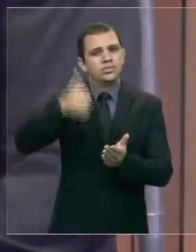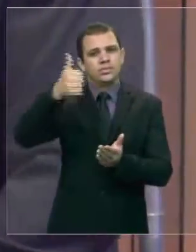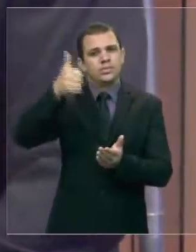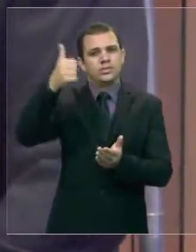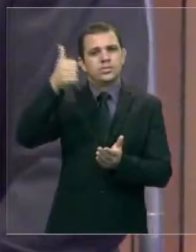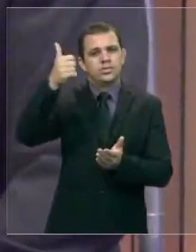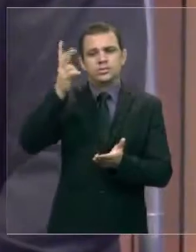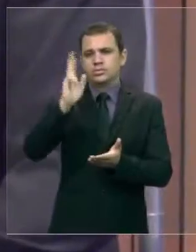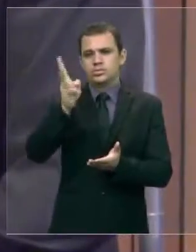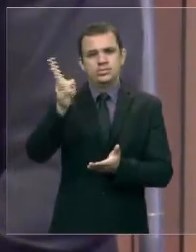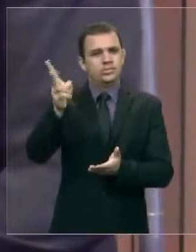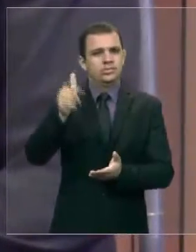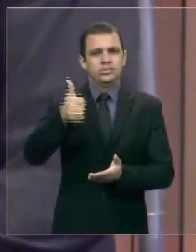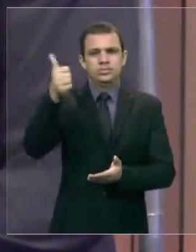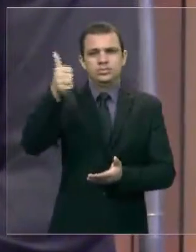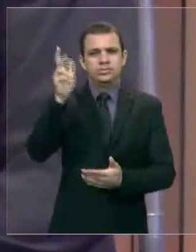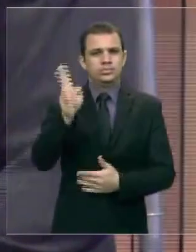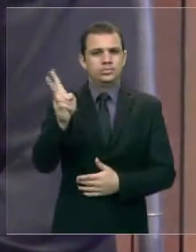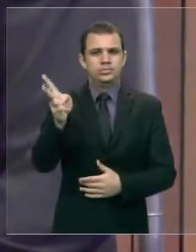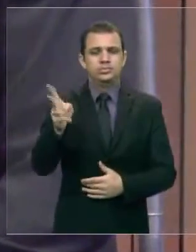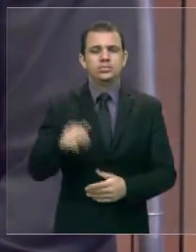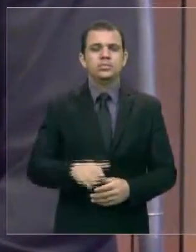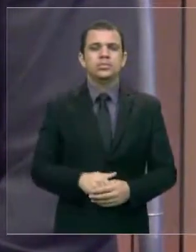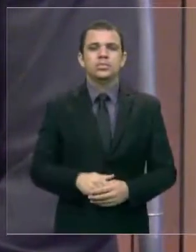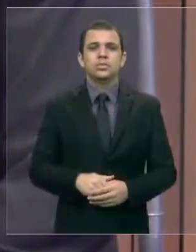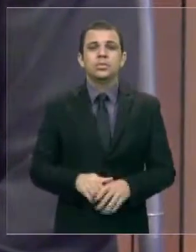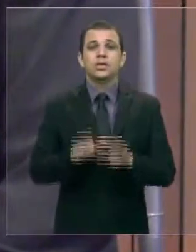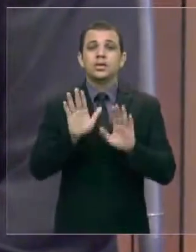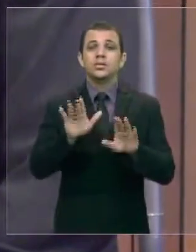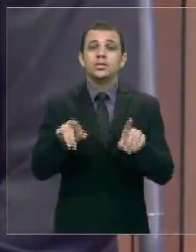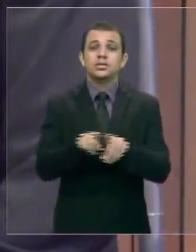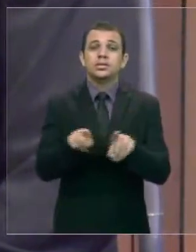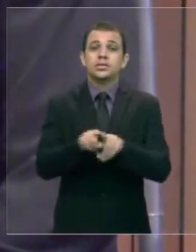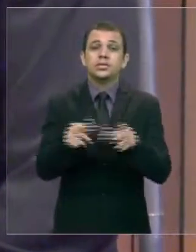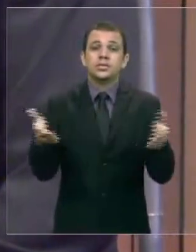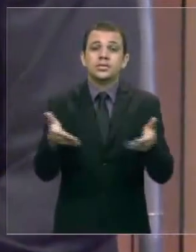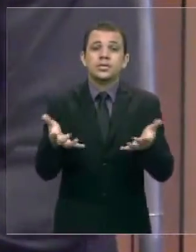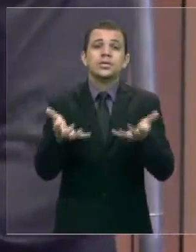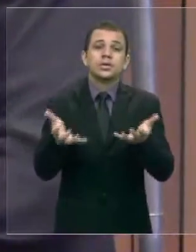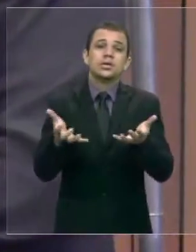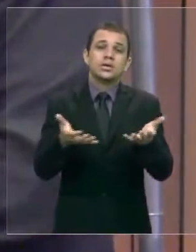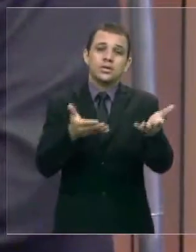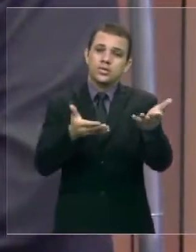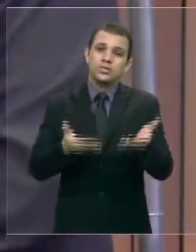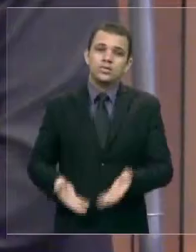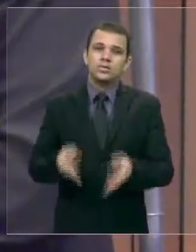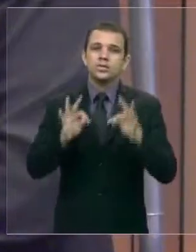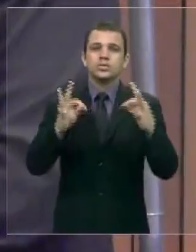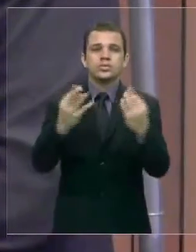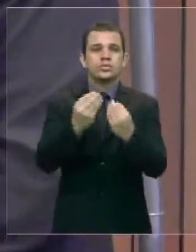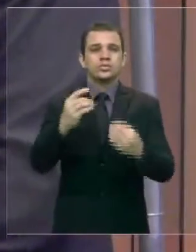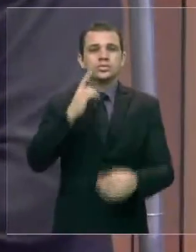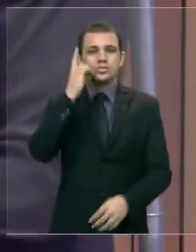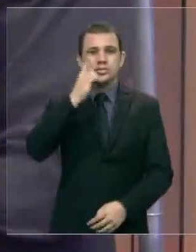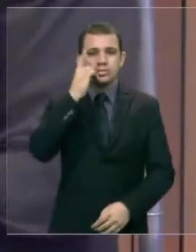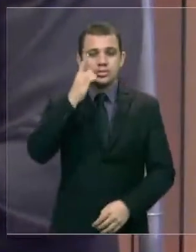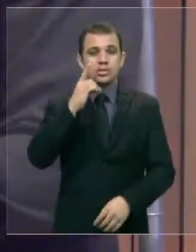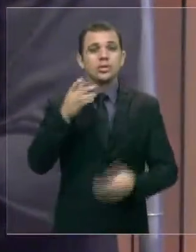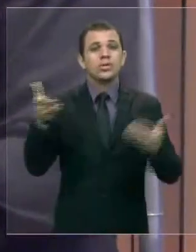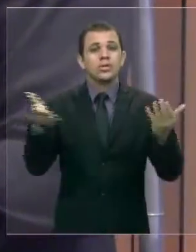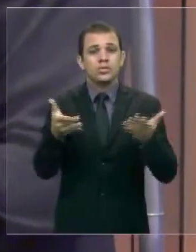as coisas, é convocar todos os parlamentares para hoje à tarde, às 15 horas,